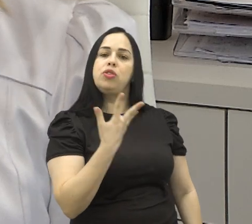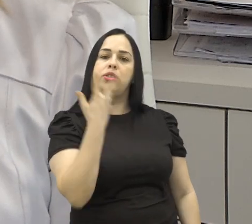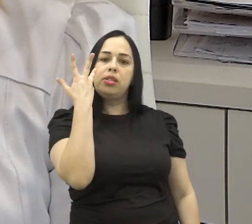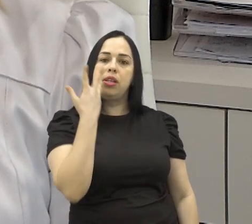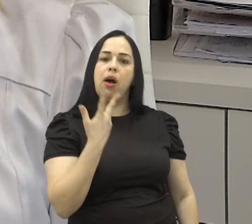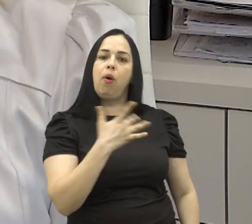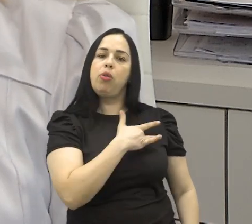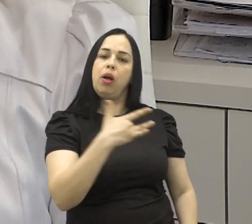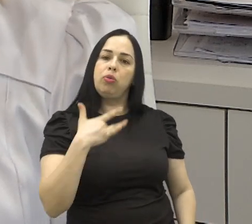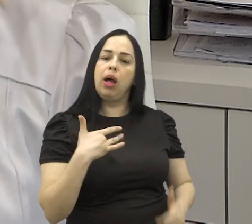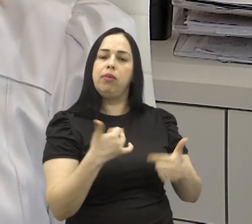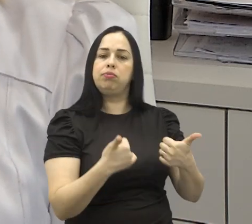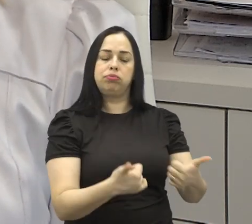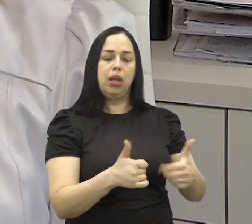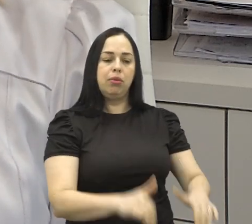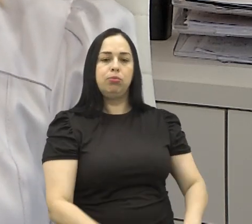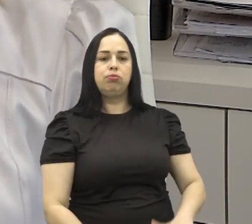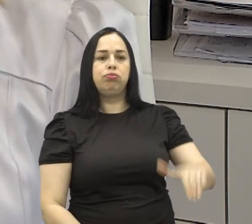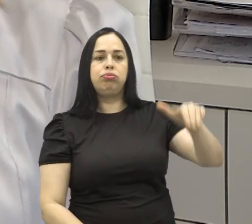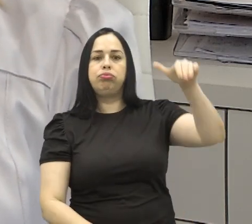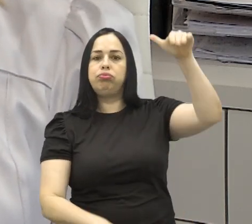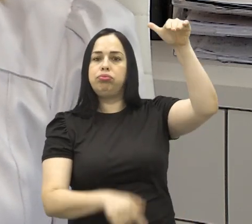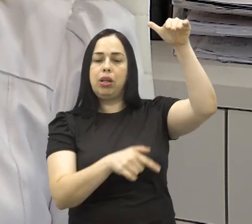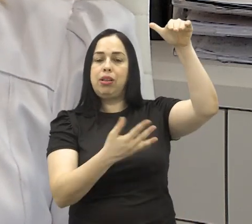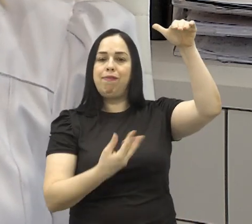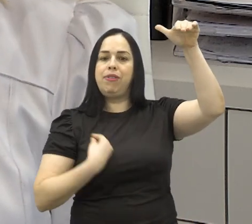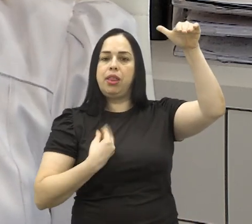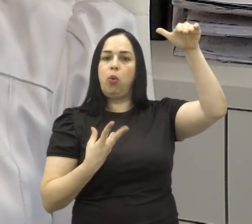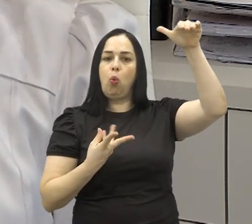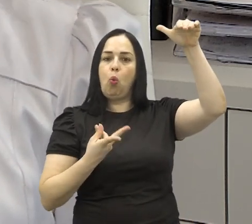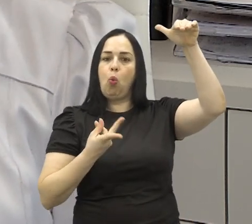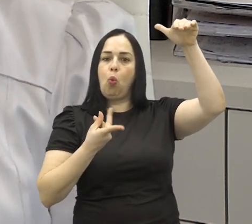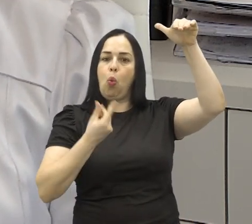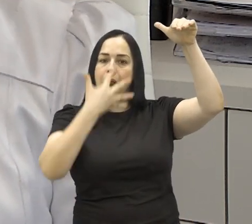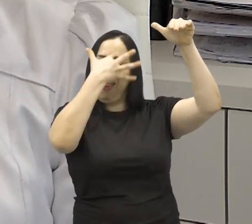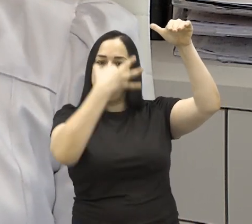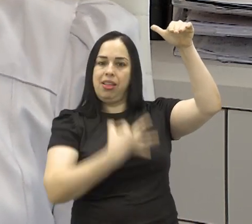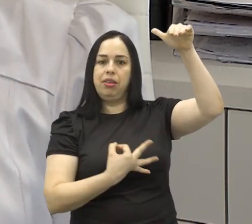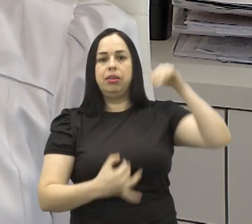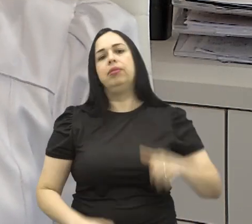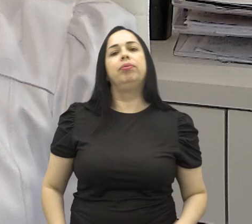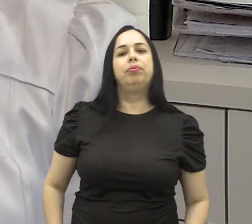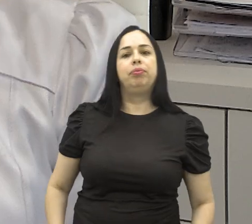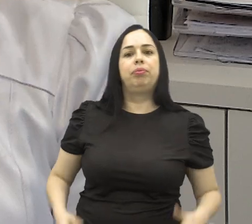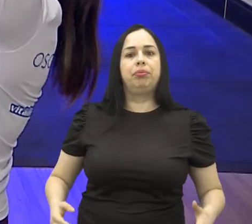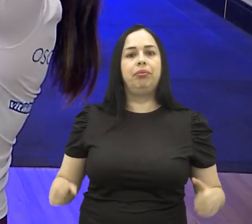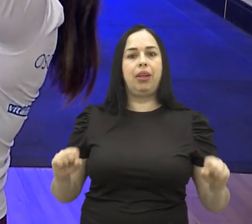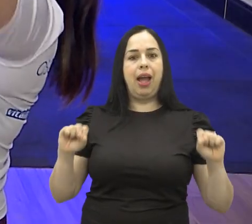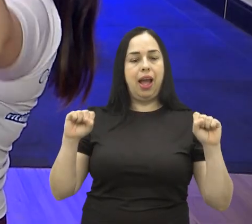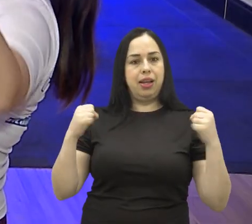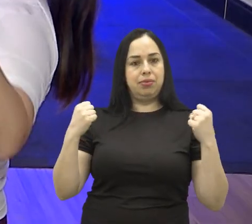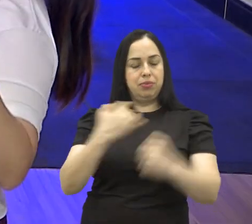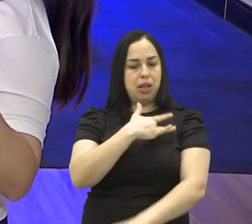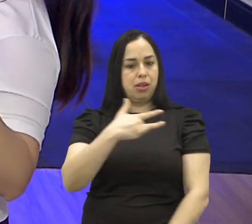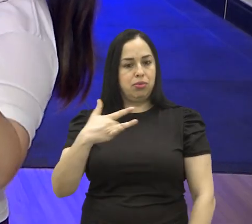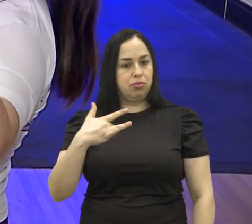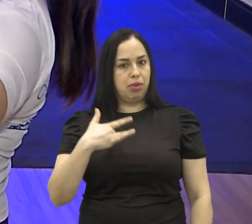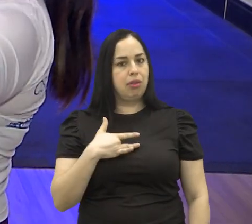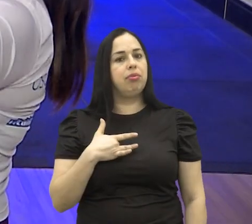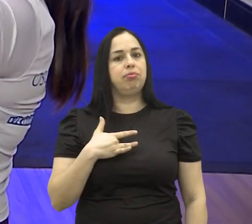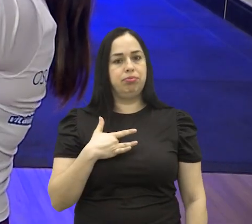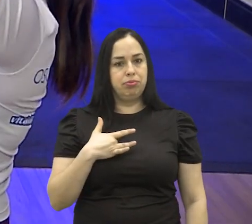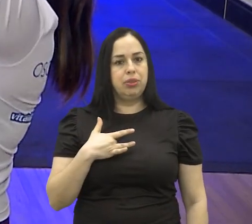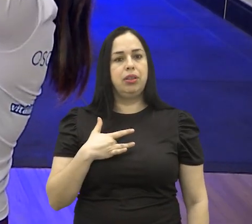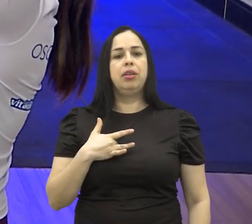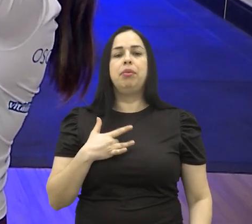vida saudável desde a infância, vai trazer ali para o paciente uma qualidade de vida, com certeza, na vida adulta. A saúde deve ser